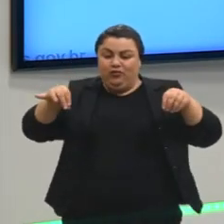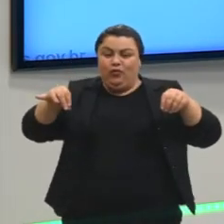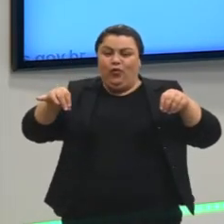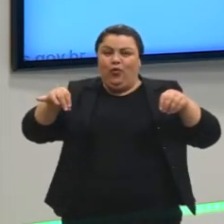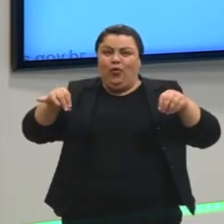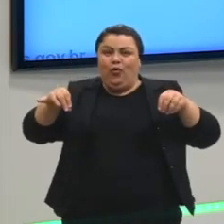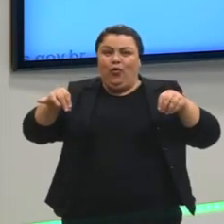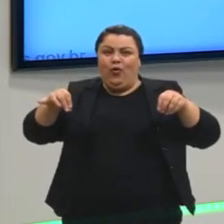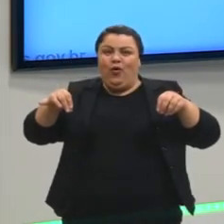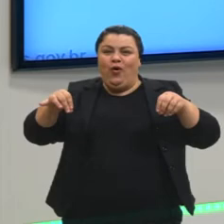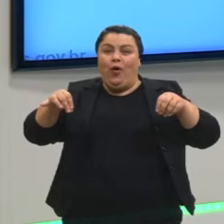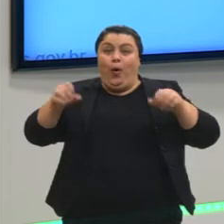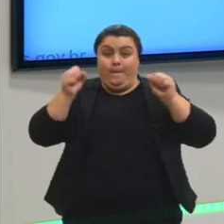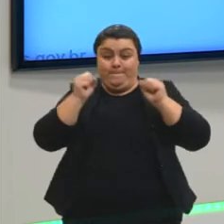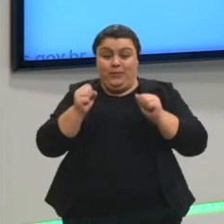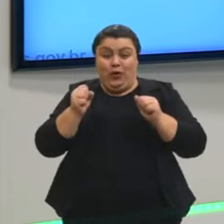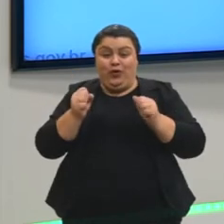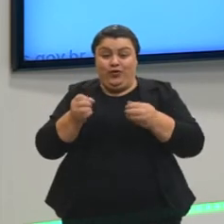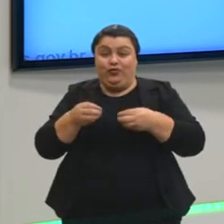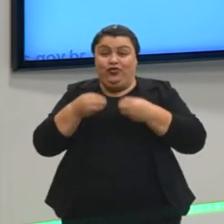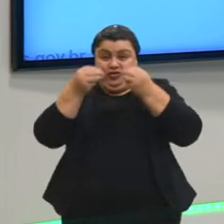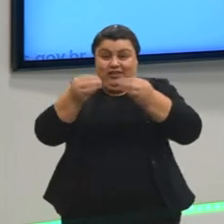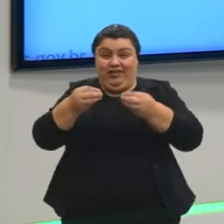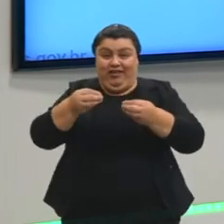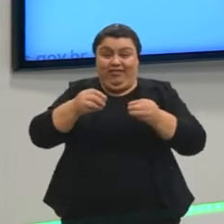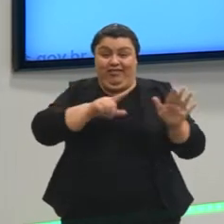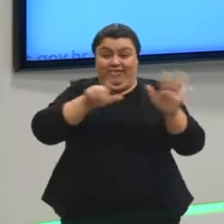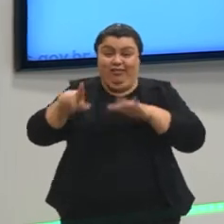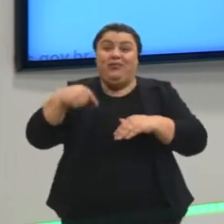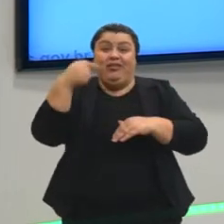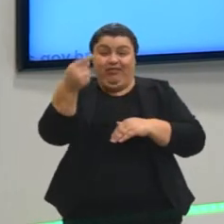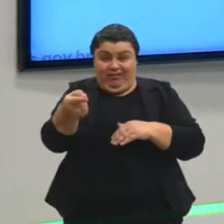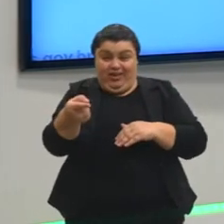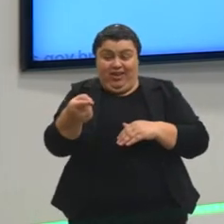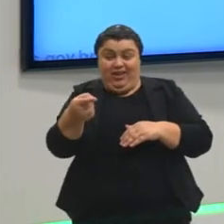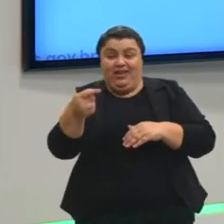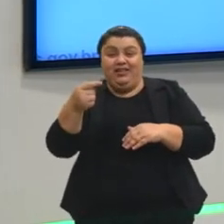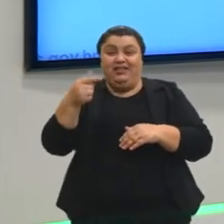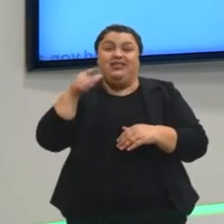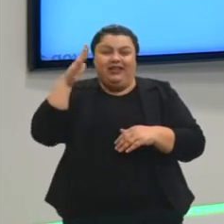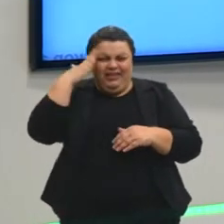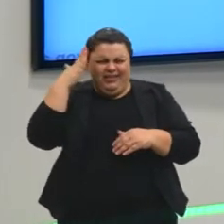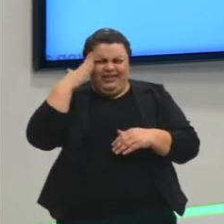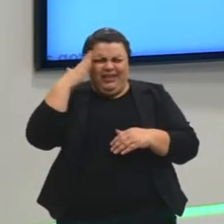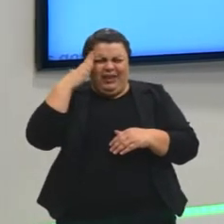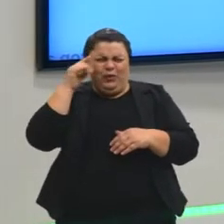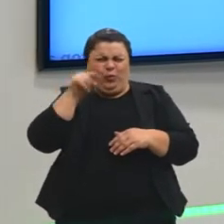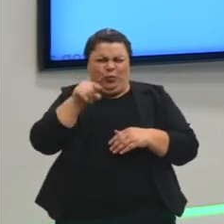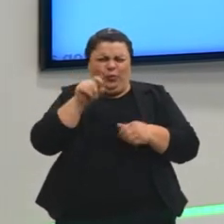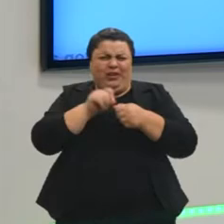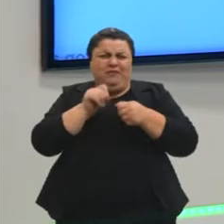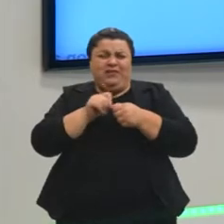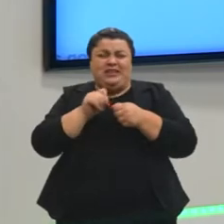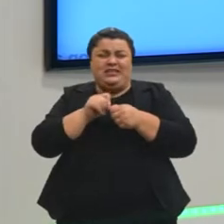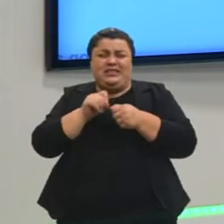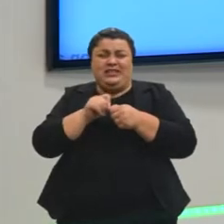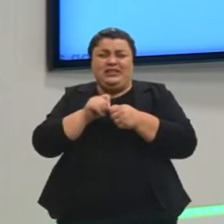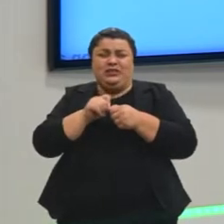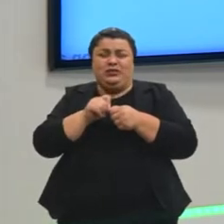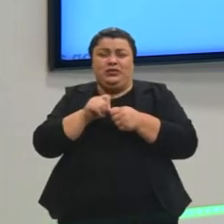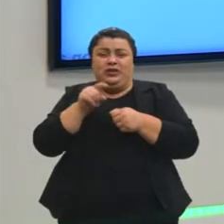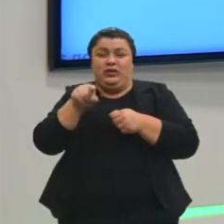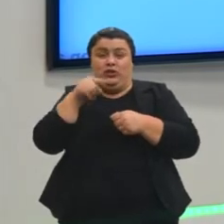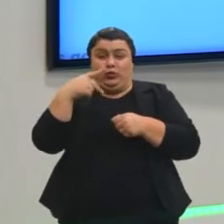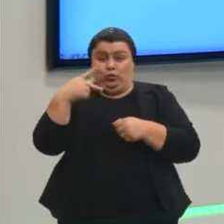Tu tá vendo? Tu tá tentando me convencer de que a tua tese é convincente, ou seja, correta. É isso, meus